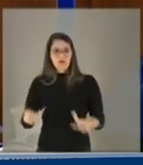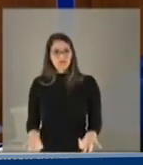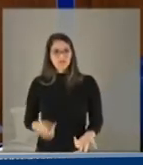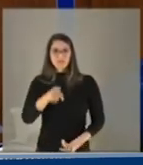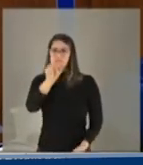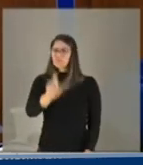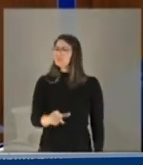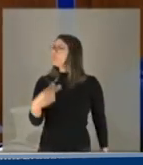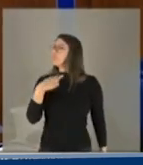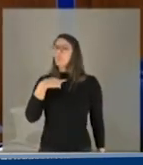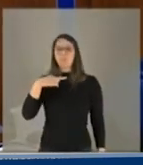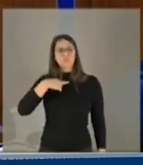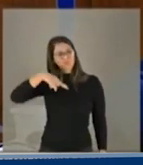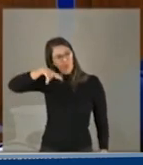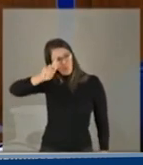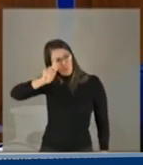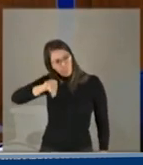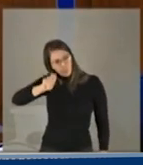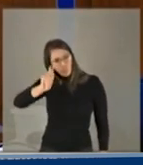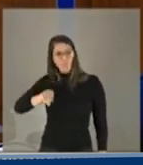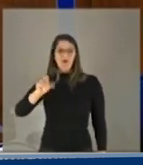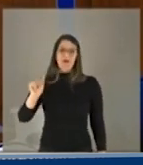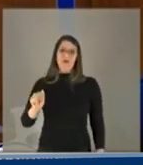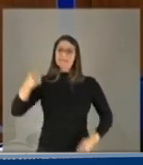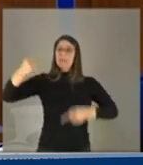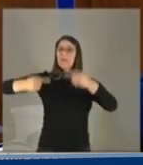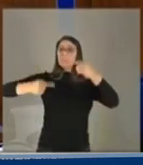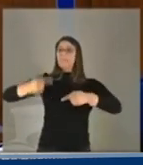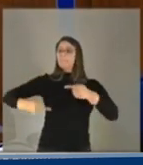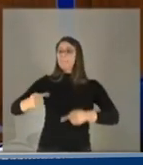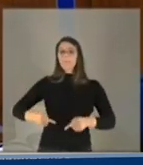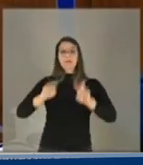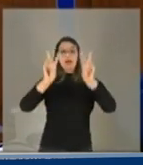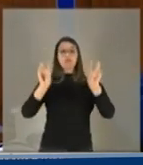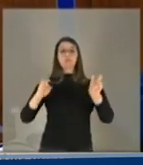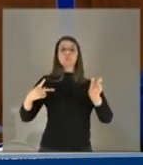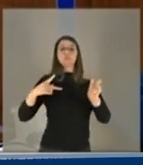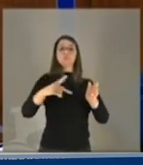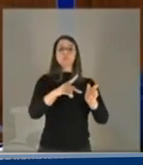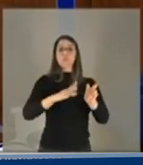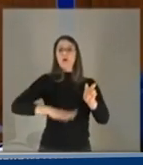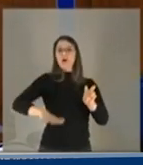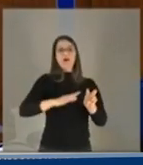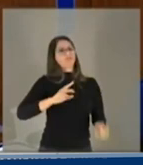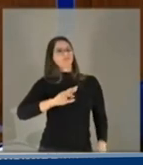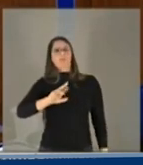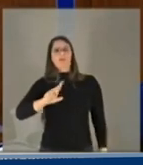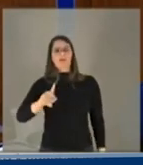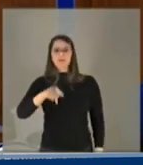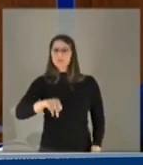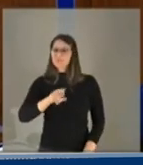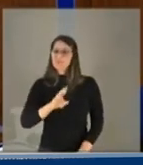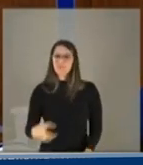senhora não podia, de jeito nenhum, estar debatendo um assunto que não era do seu domínio. Isso não é